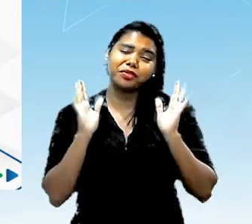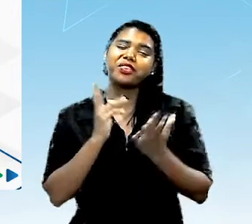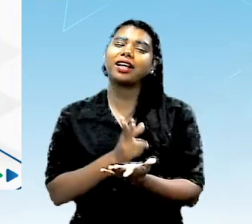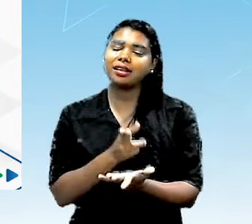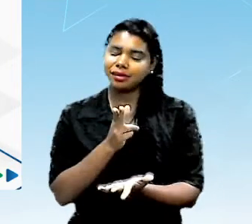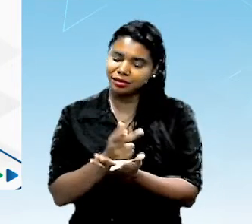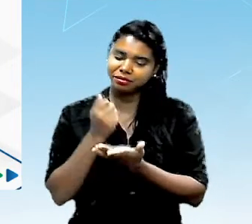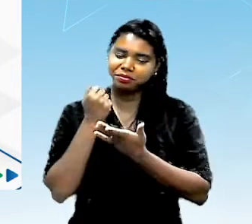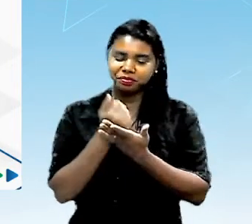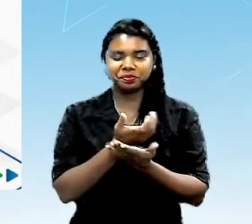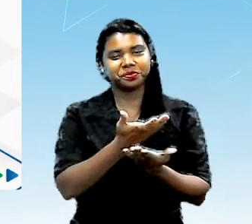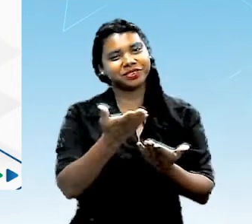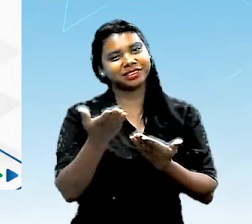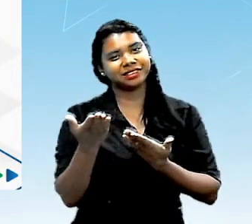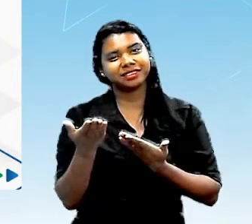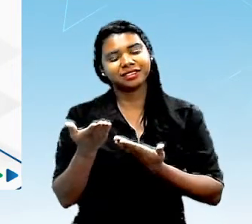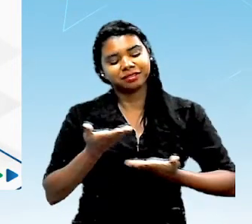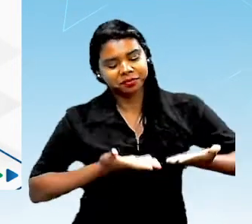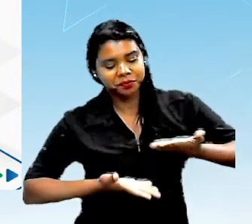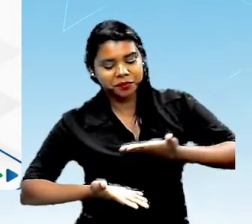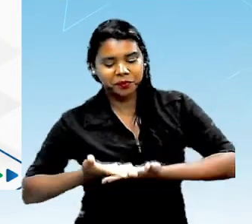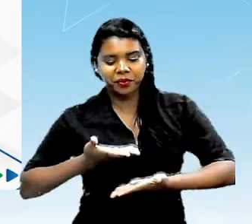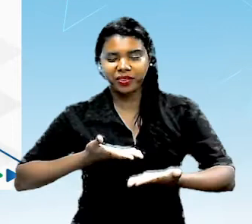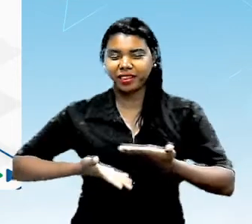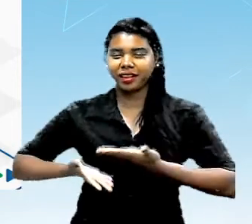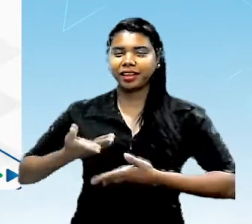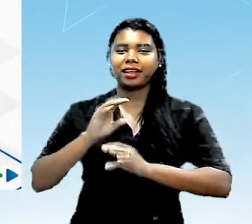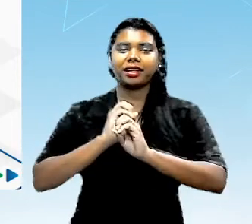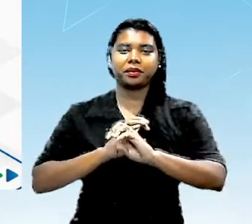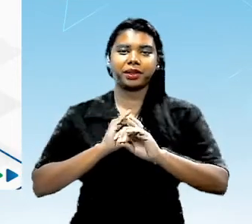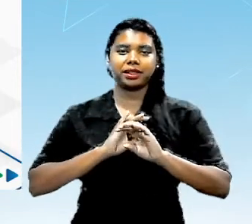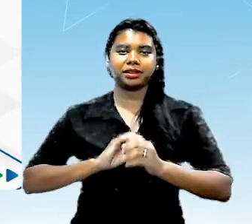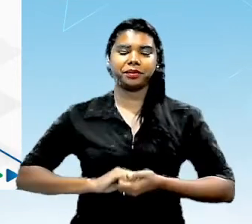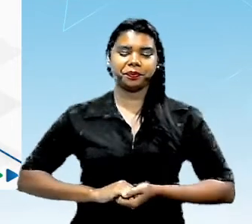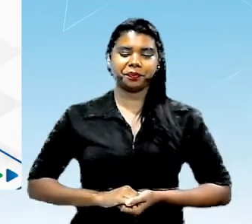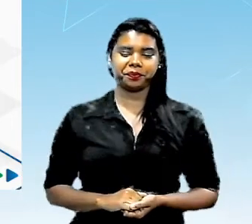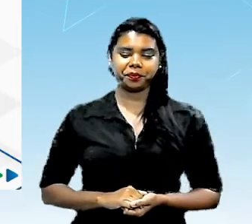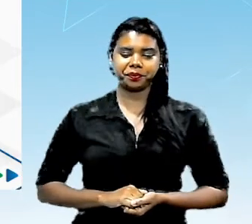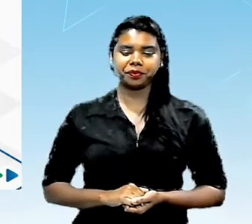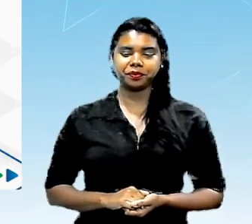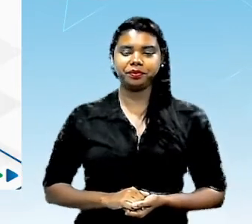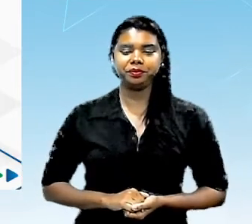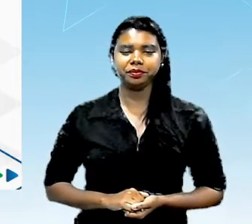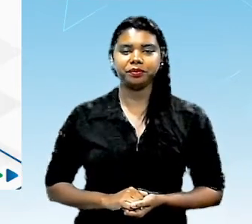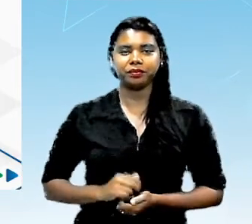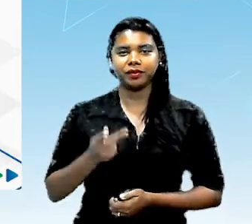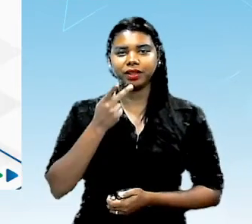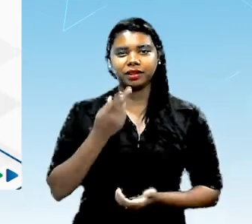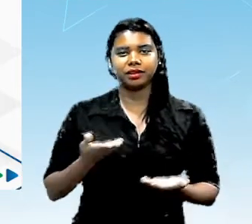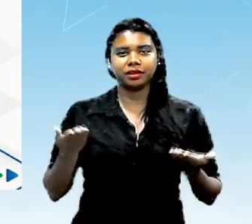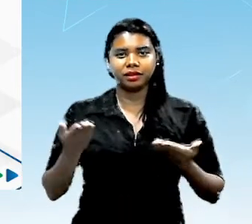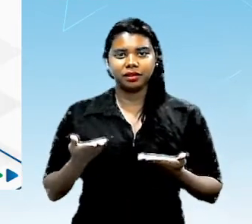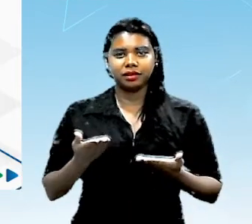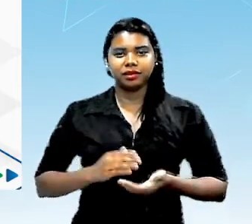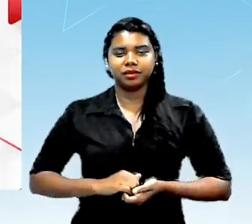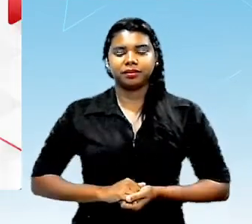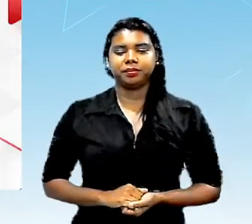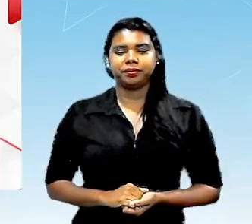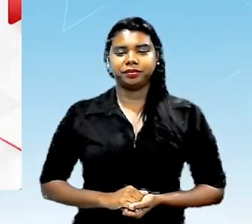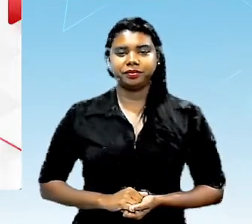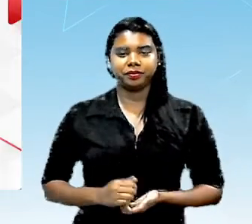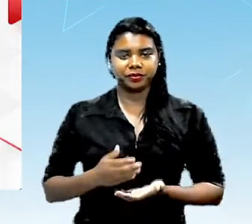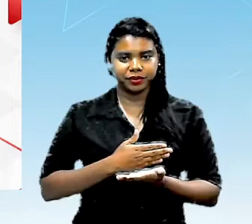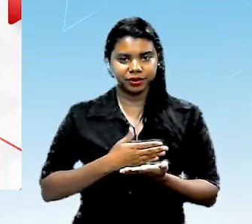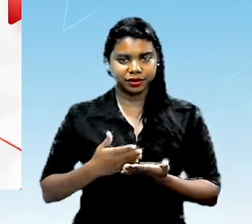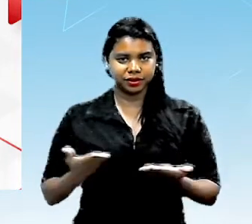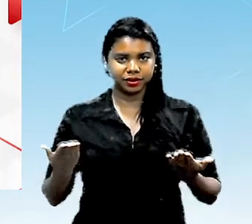sempre à disposição pra cooperar aí com a educação Tá certo? Então dito isso, dado esse recado vamos lá, vamos inici